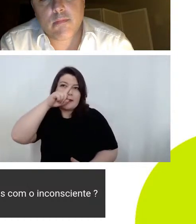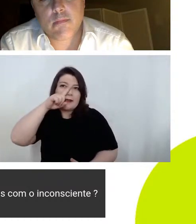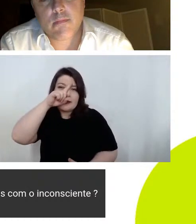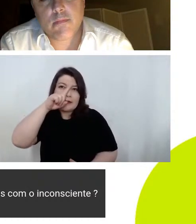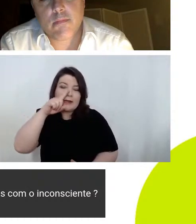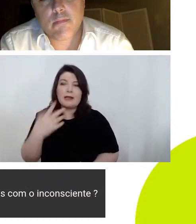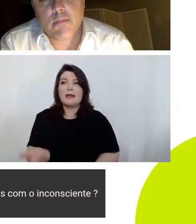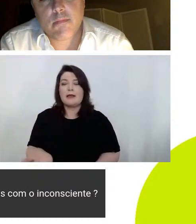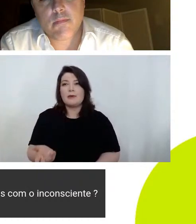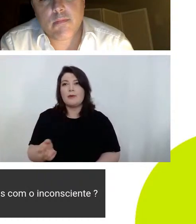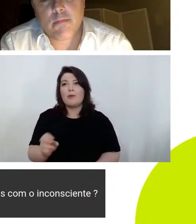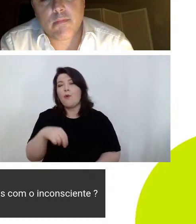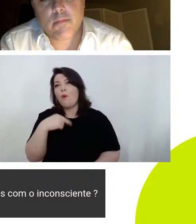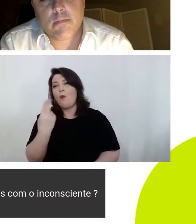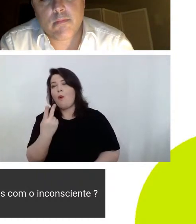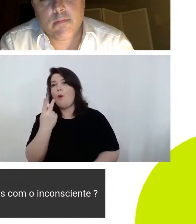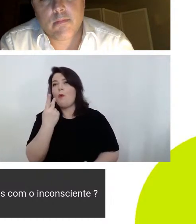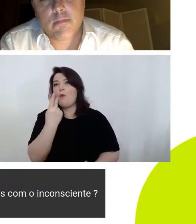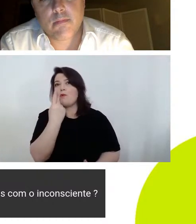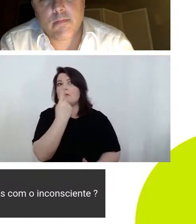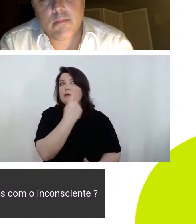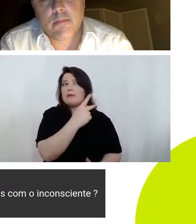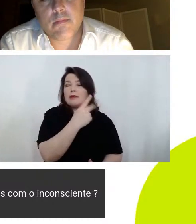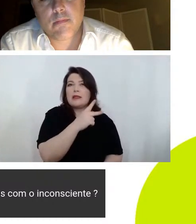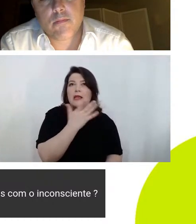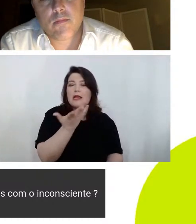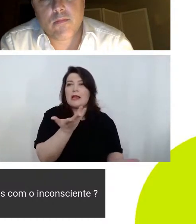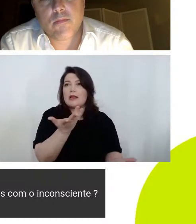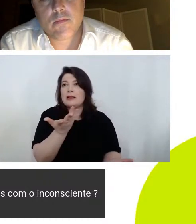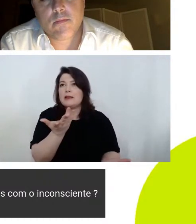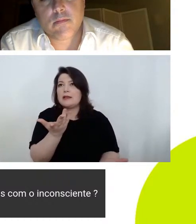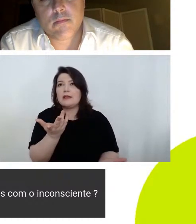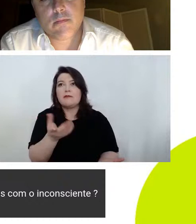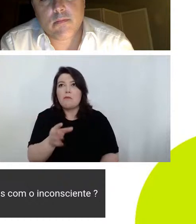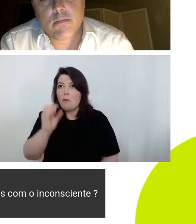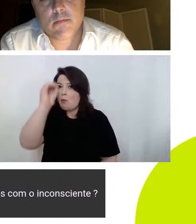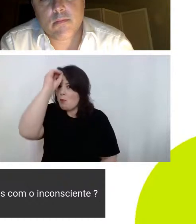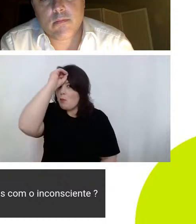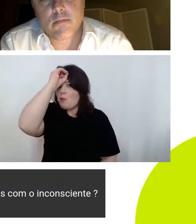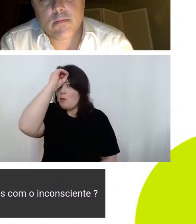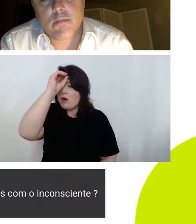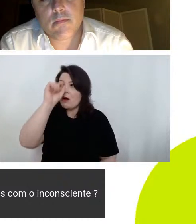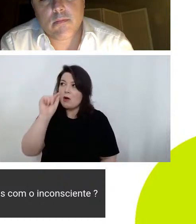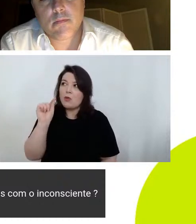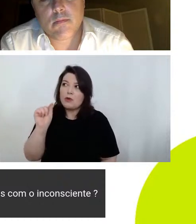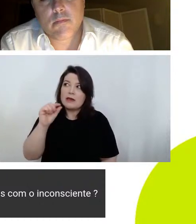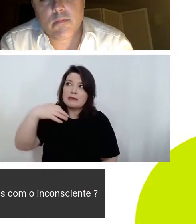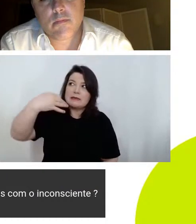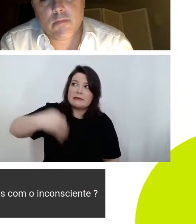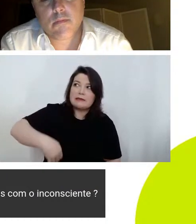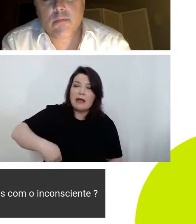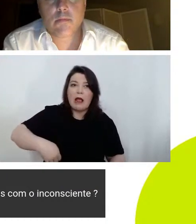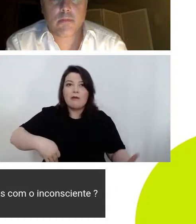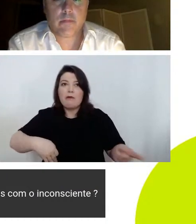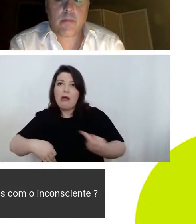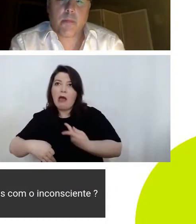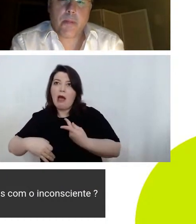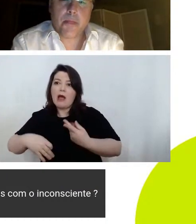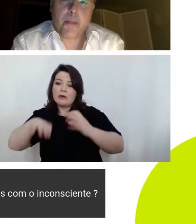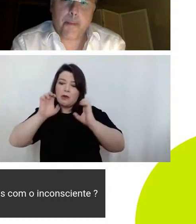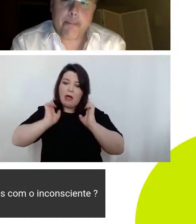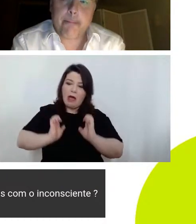está completamente sem sem noção de certo e errado de ética